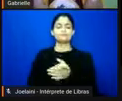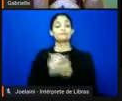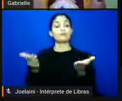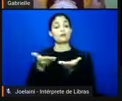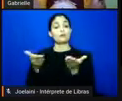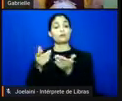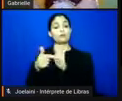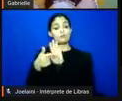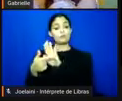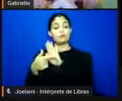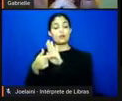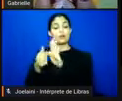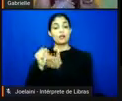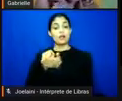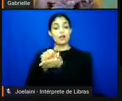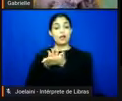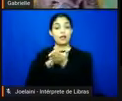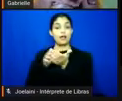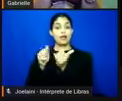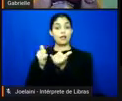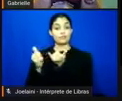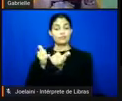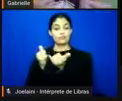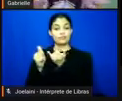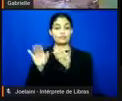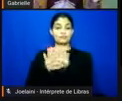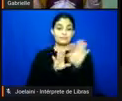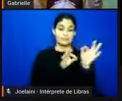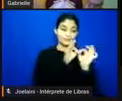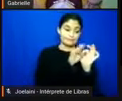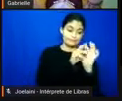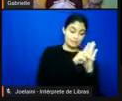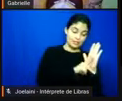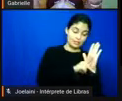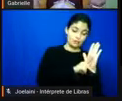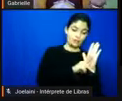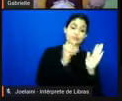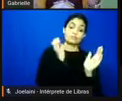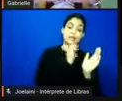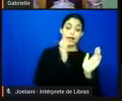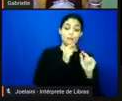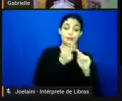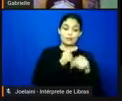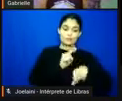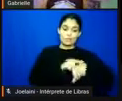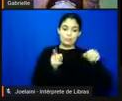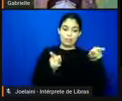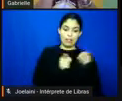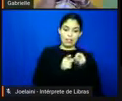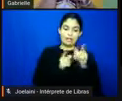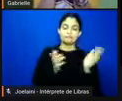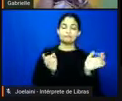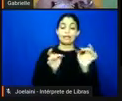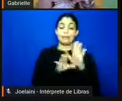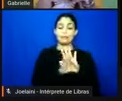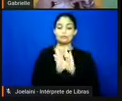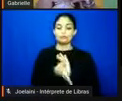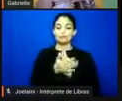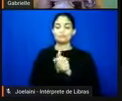tentar ser breve, porque o meu tempo já está acabando aqui. Mas, nessa ideia, e eu acho que é uma ideia muito legal, que a Thay comentou,